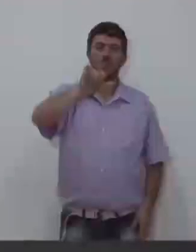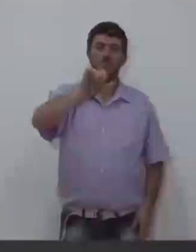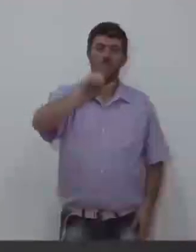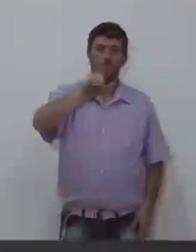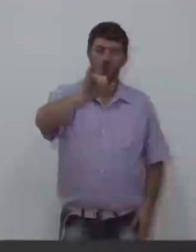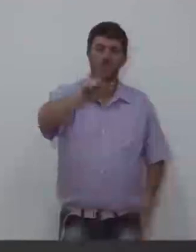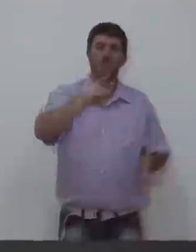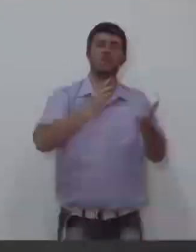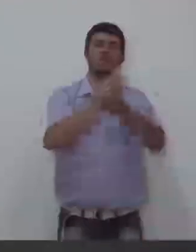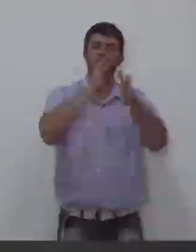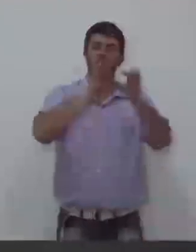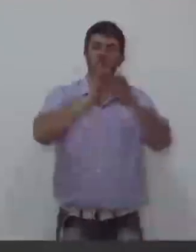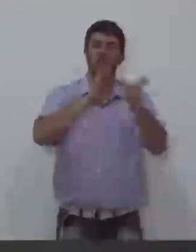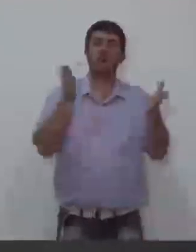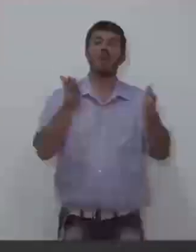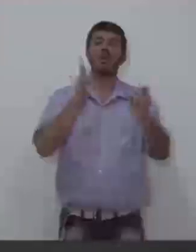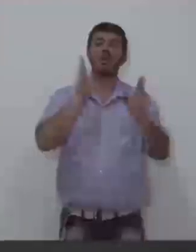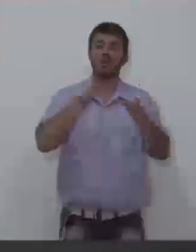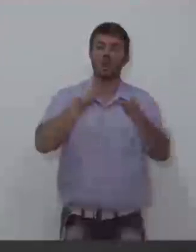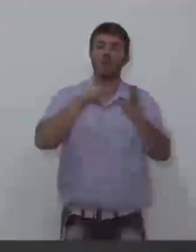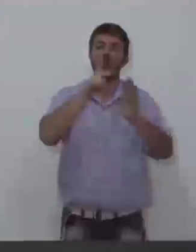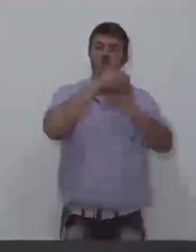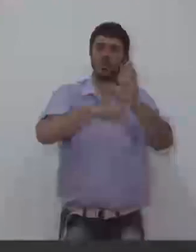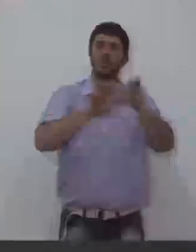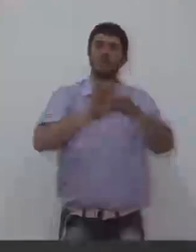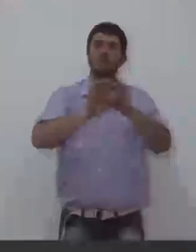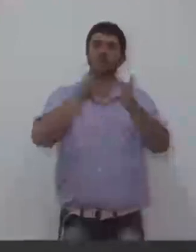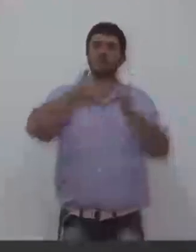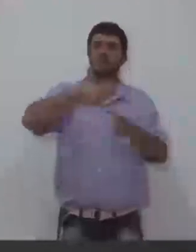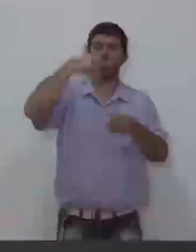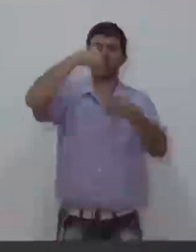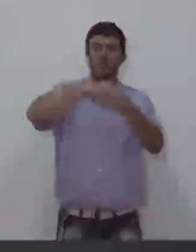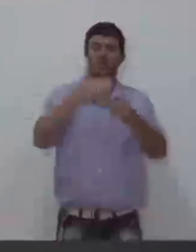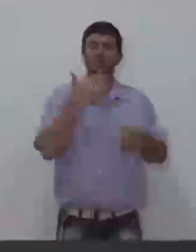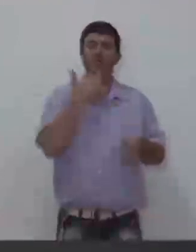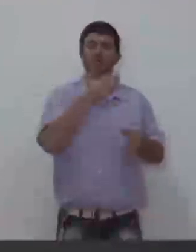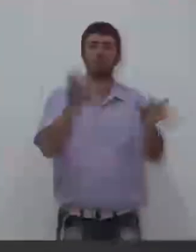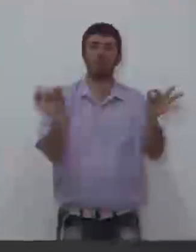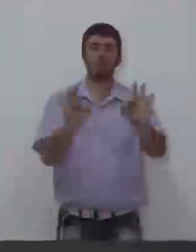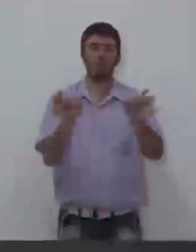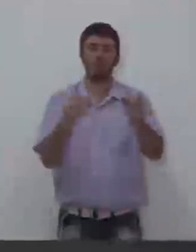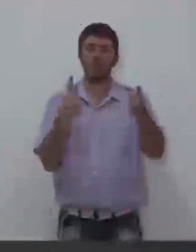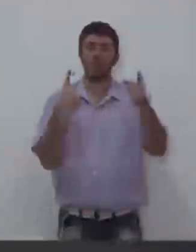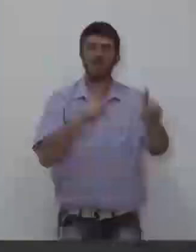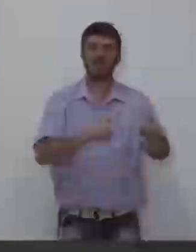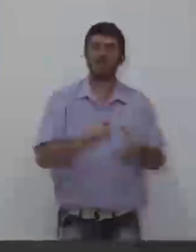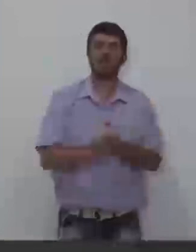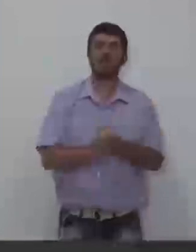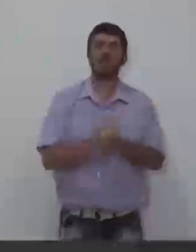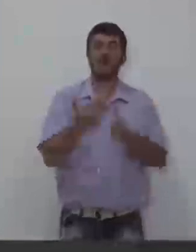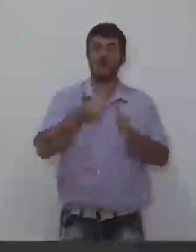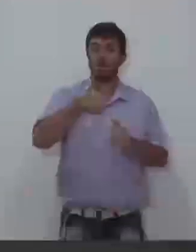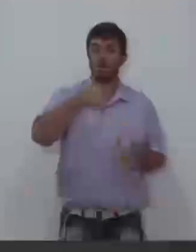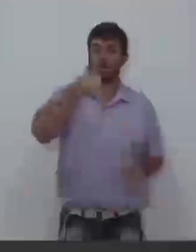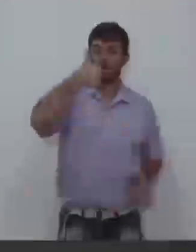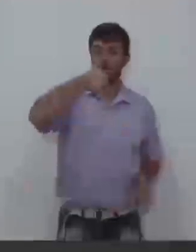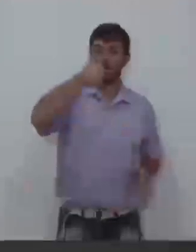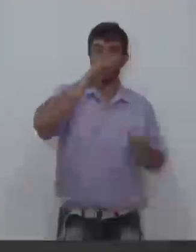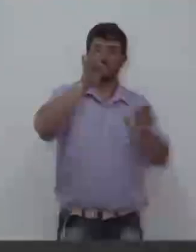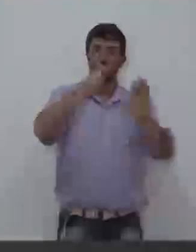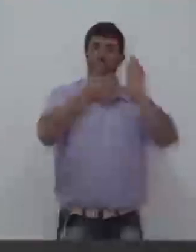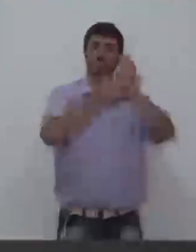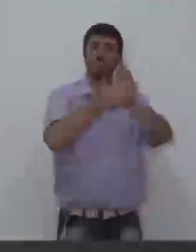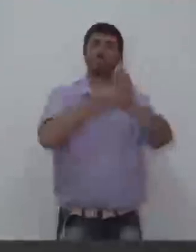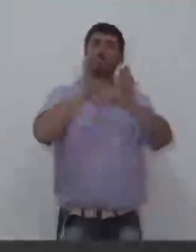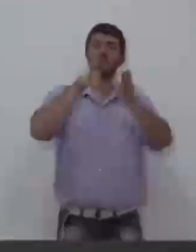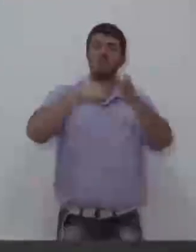projeto foi aprovado por todos os votos favoráveis, nenhum contrário. Tendo recebido votação unânime e favorável em primeiro turno de votação, o projeto de lei nº